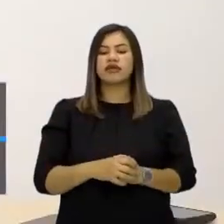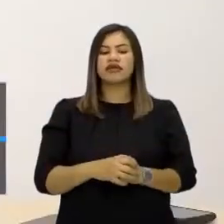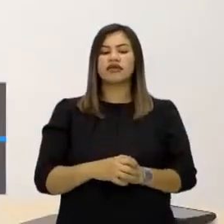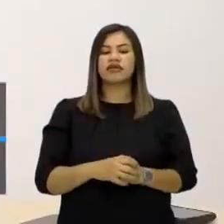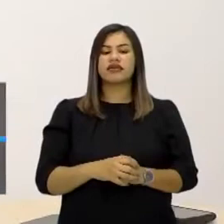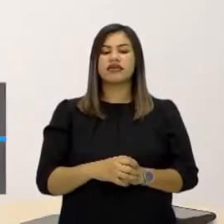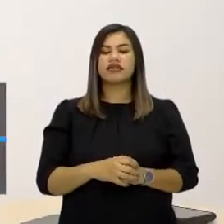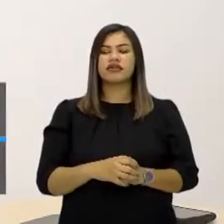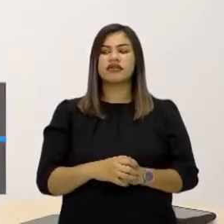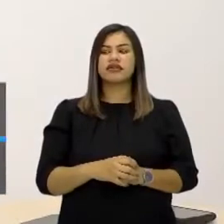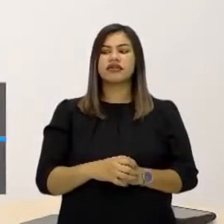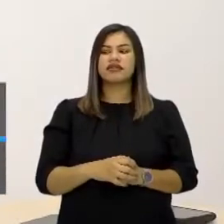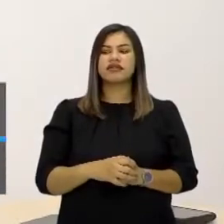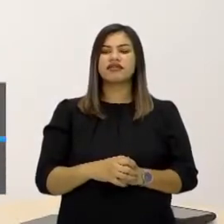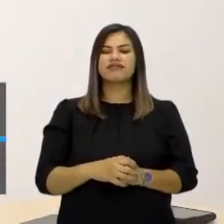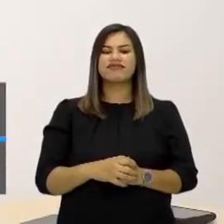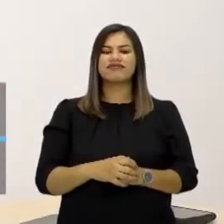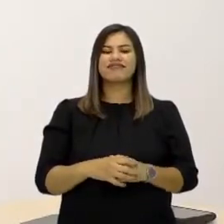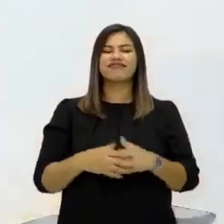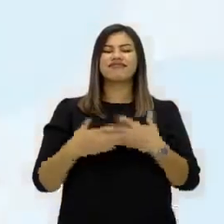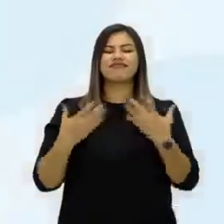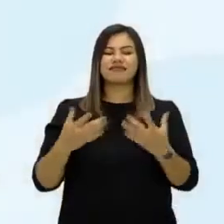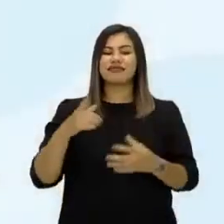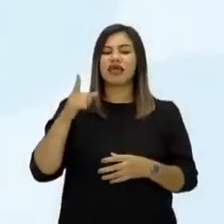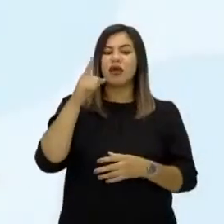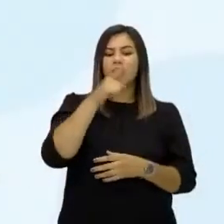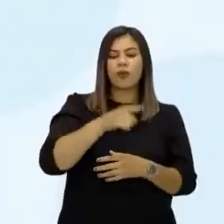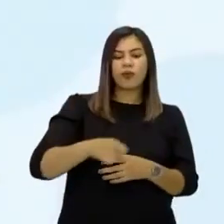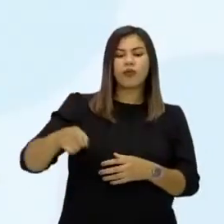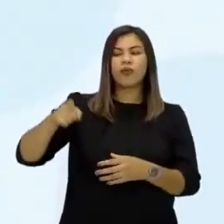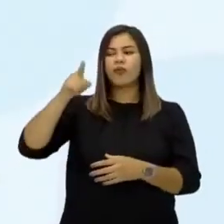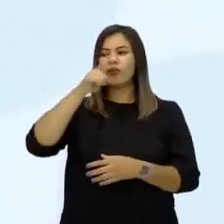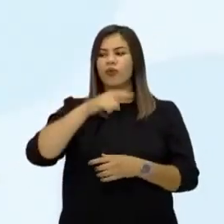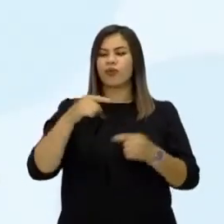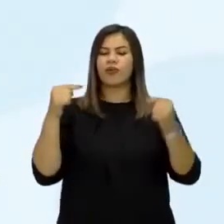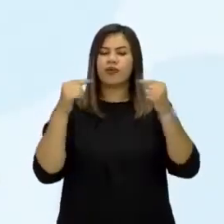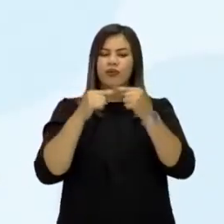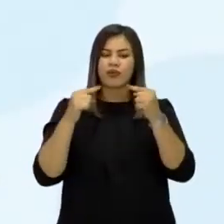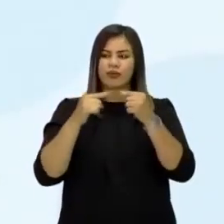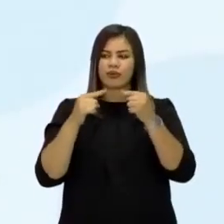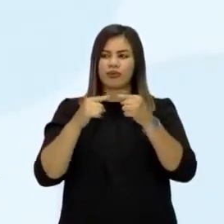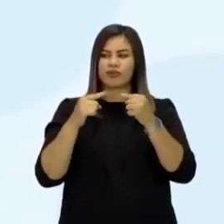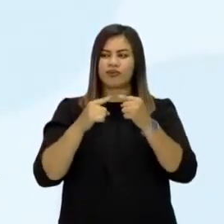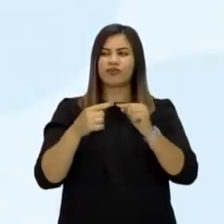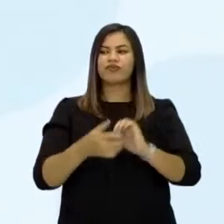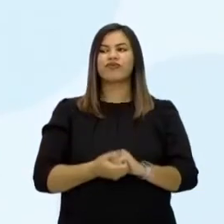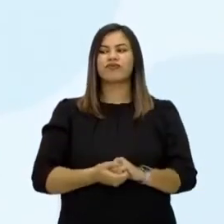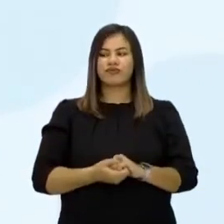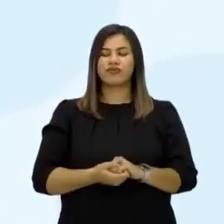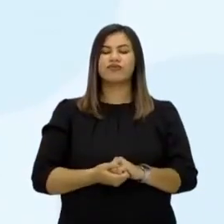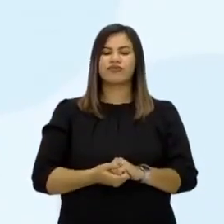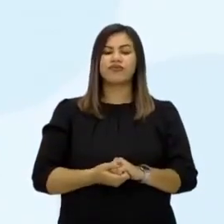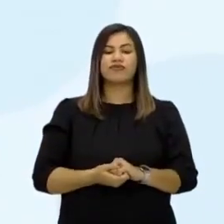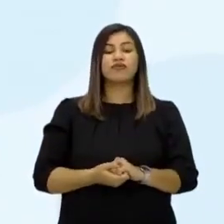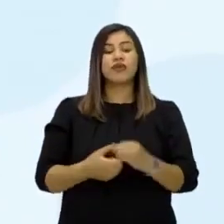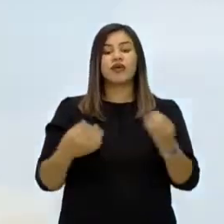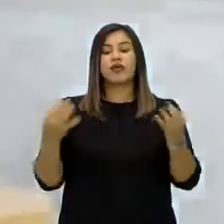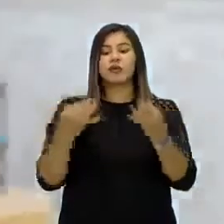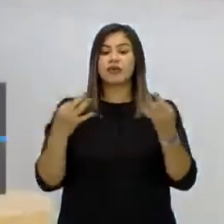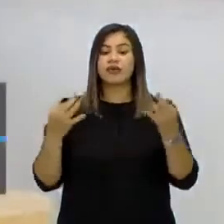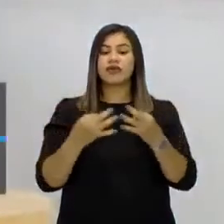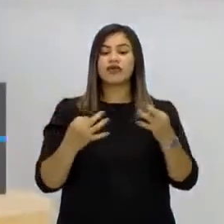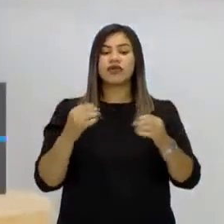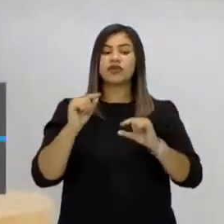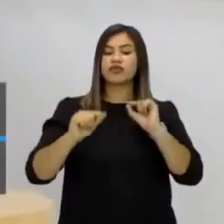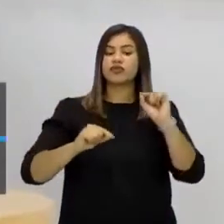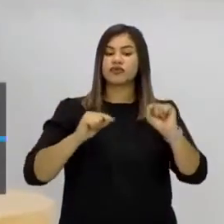mesmo tamanho, né, e não tem nenhuma posição privilegiada, porque estão em círculo. Isso, perfeitamente. Não é que nem, né,